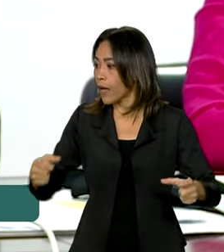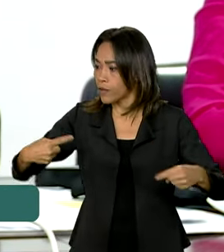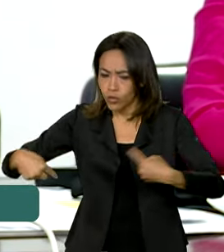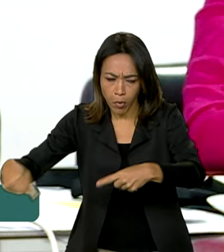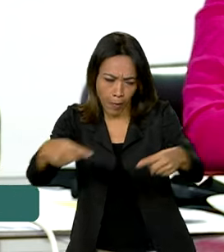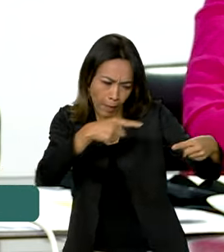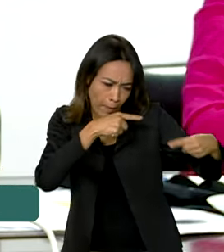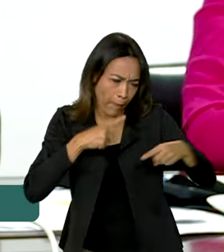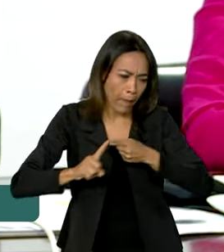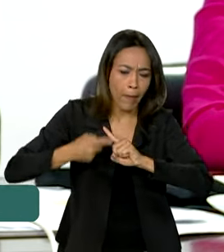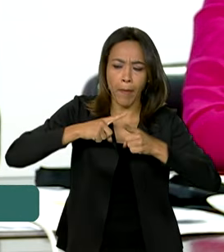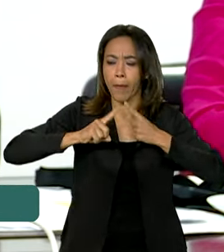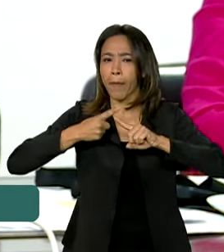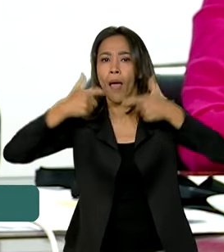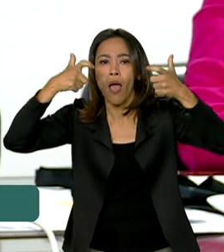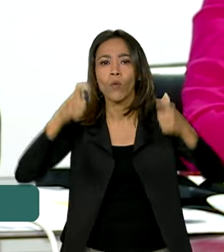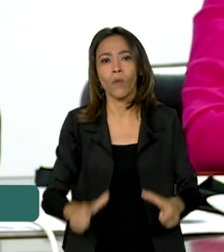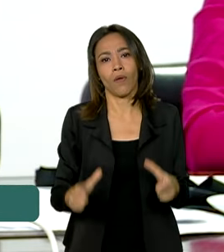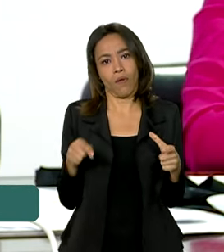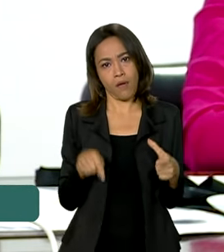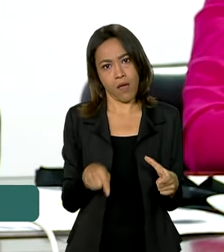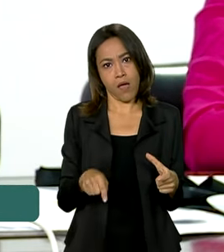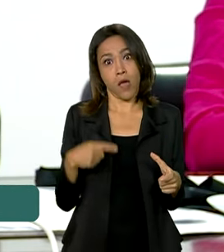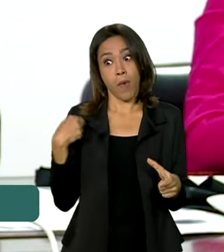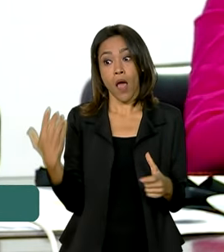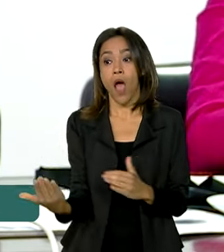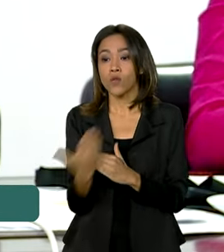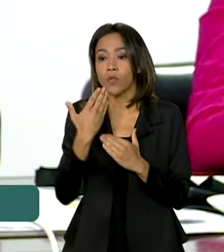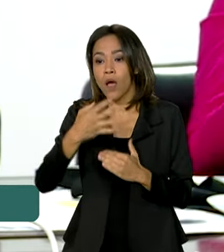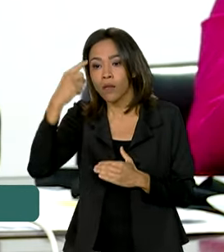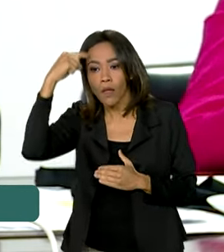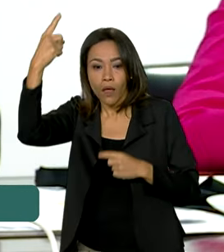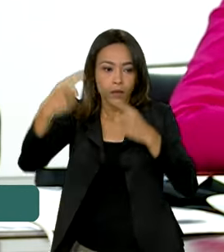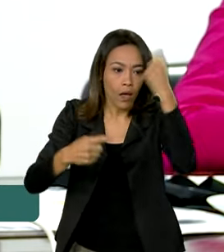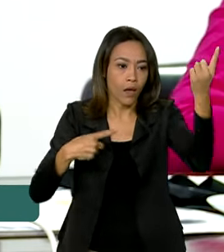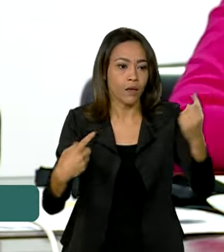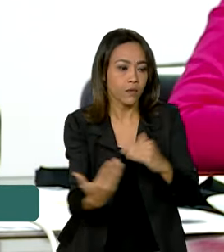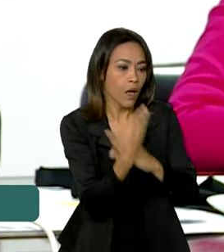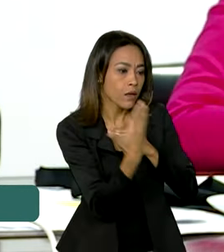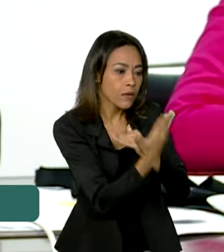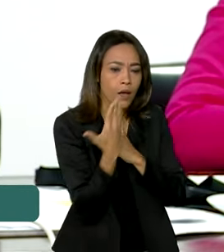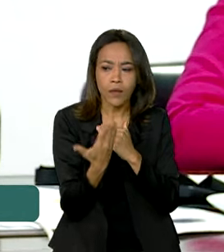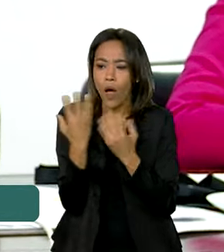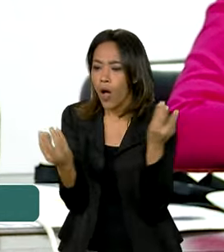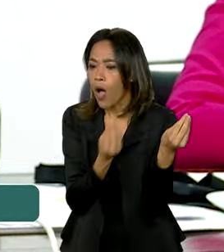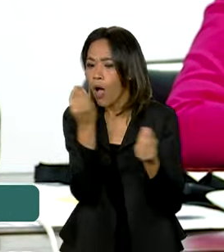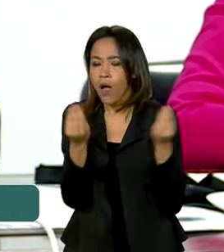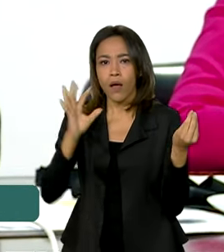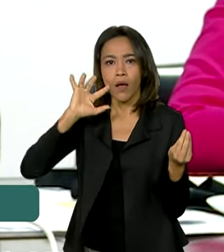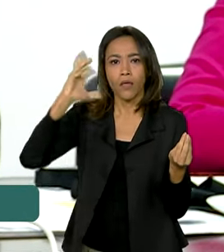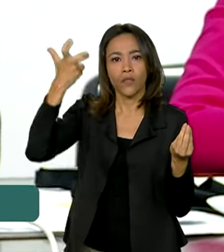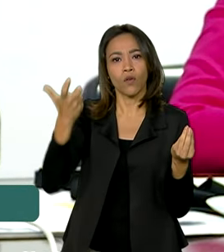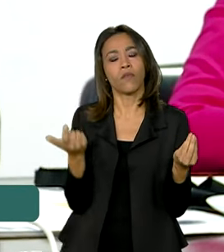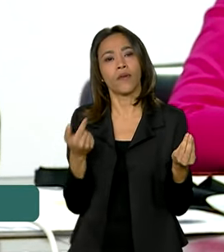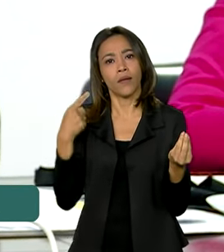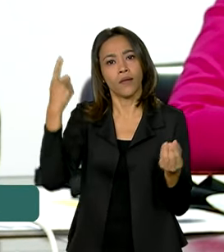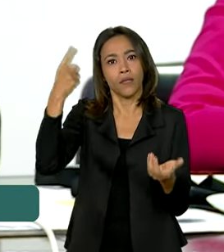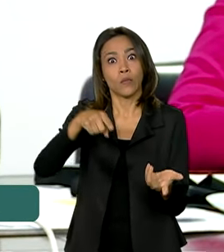mais um dos espaços que possam nos ajudar a pensar como que nós vamos